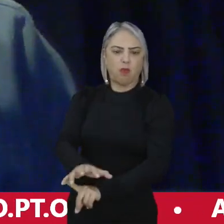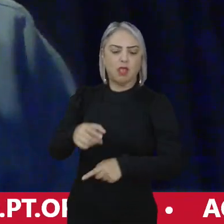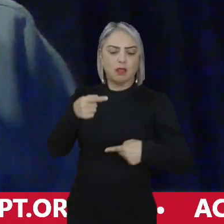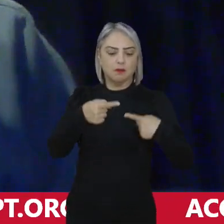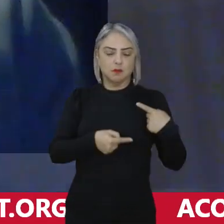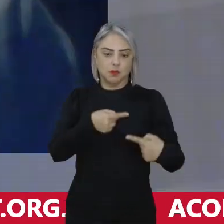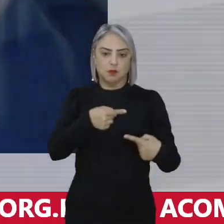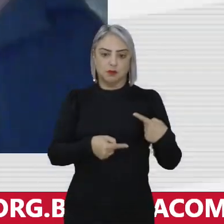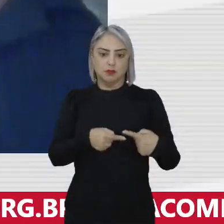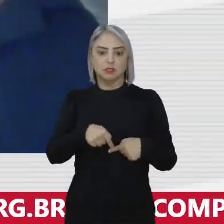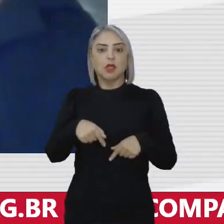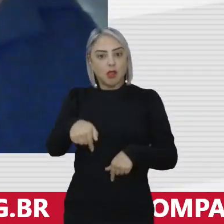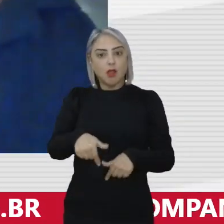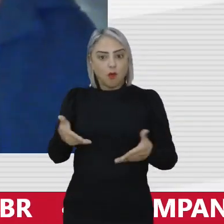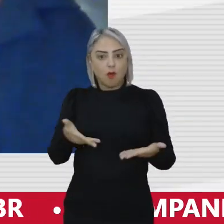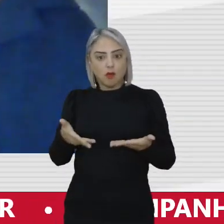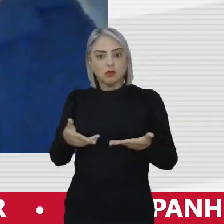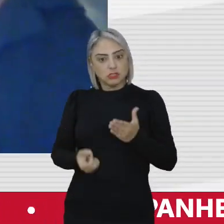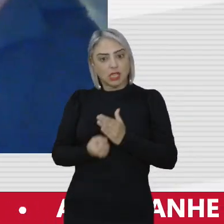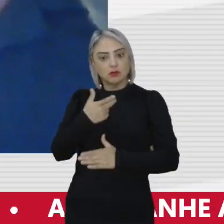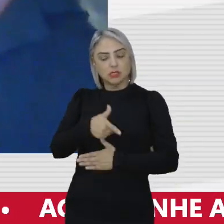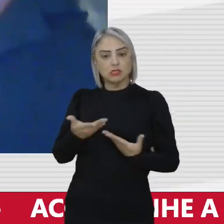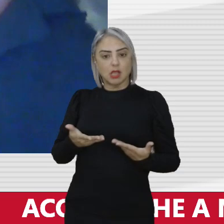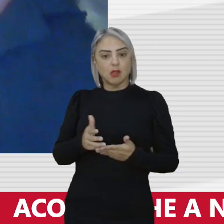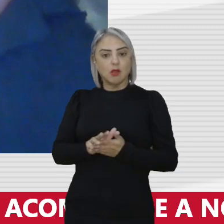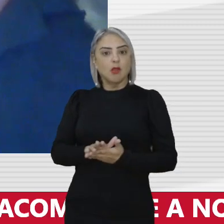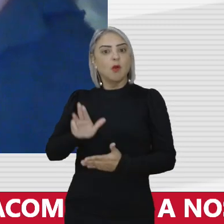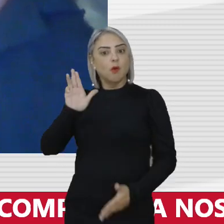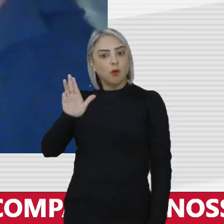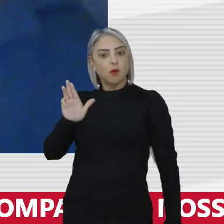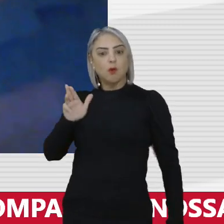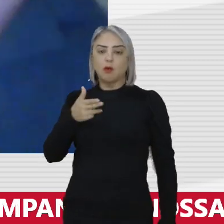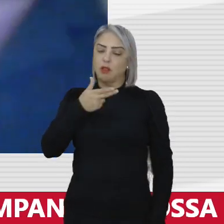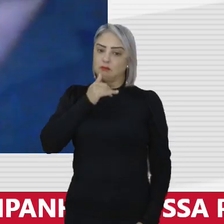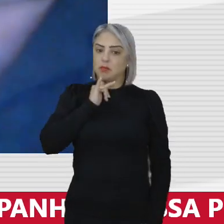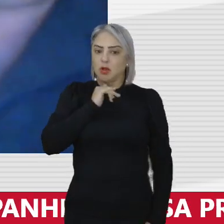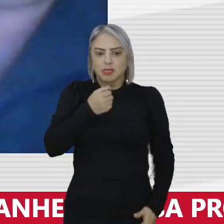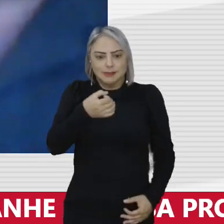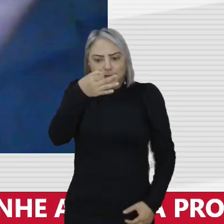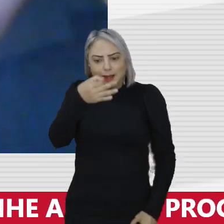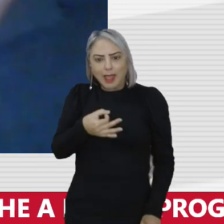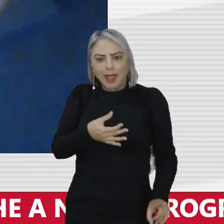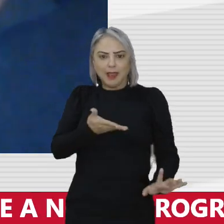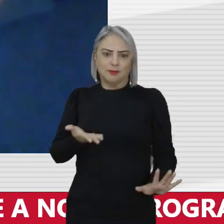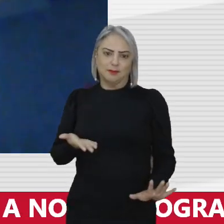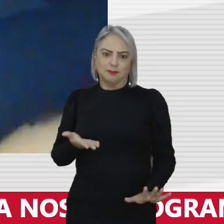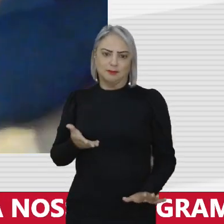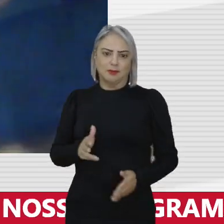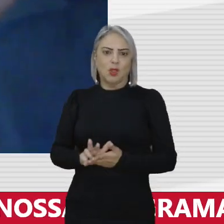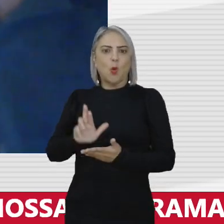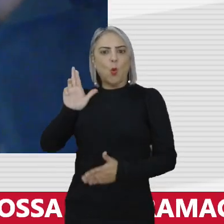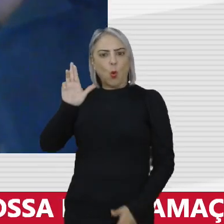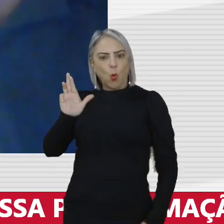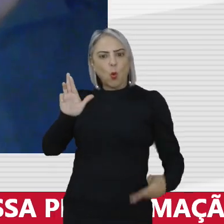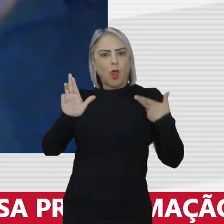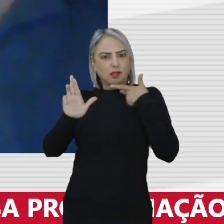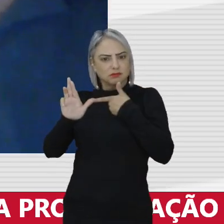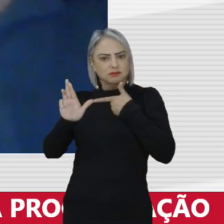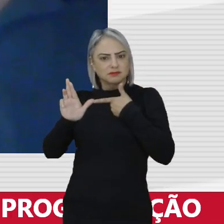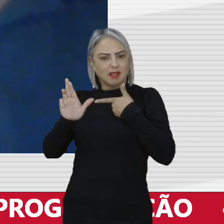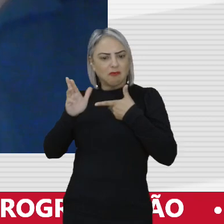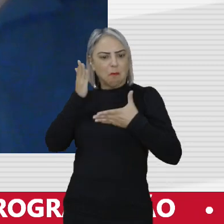de hoje. hoje, o Lula, por exemplo, claramente foi processado